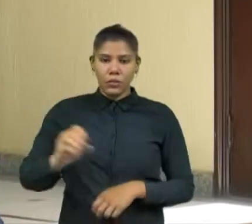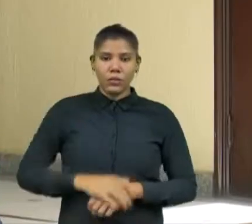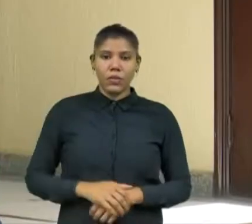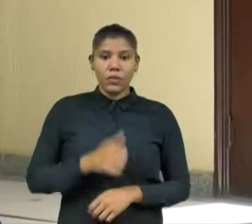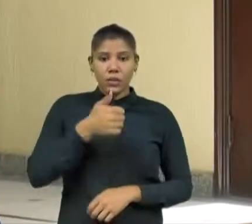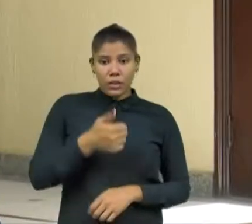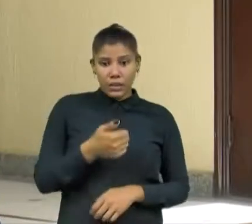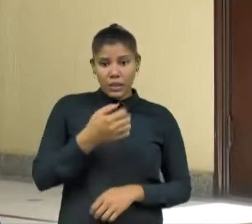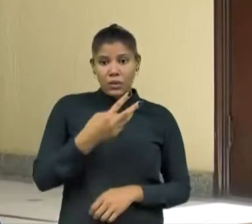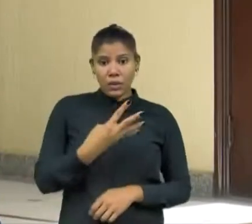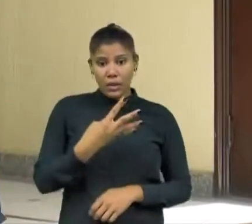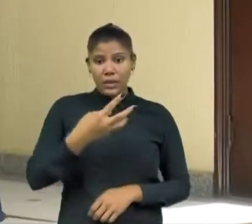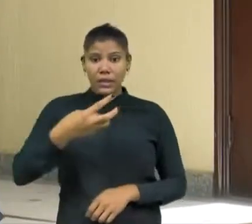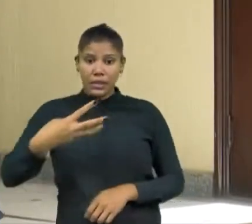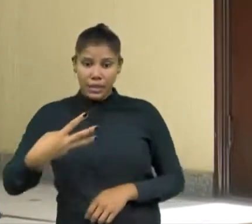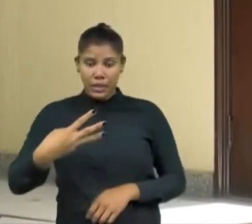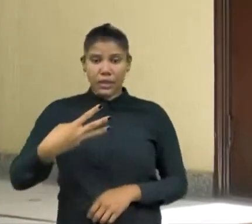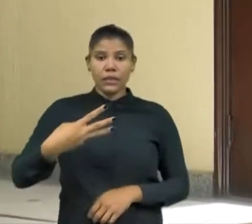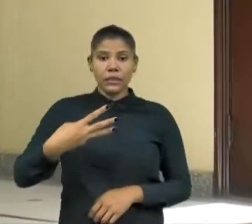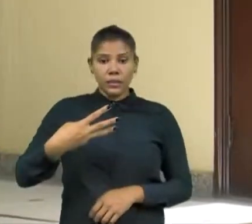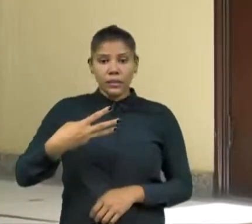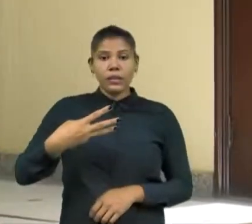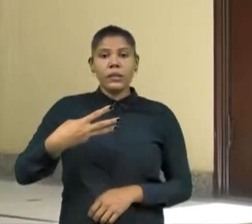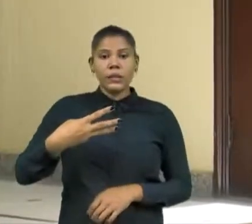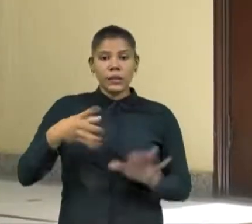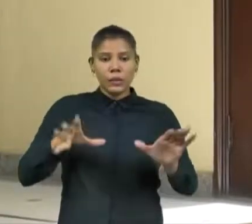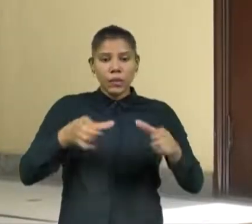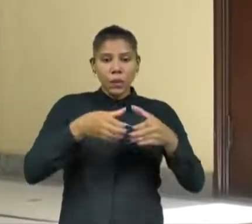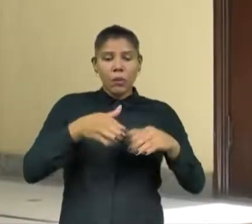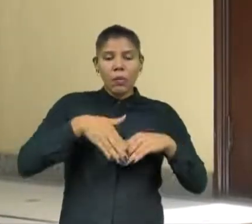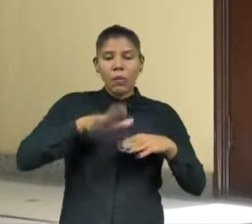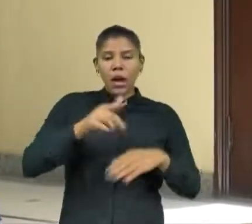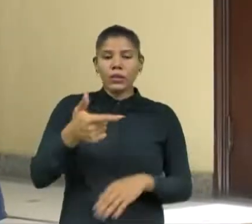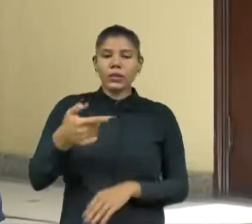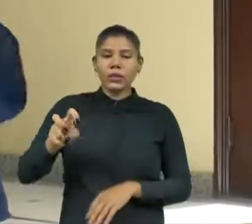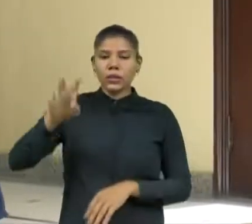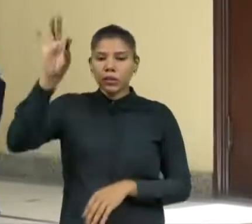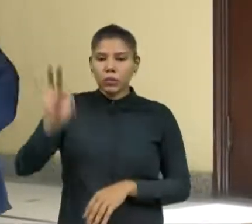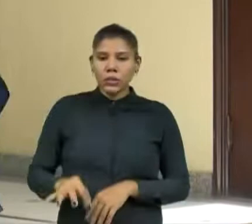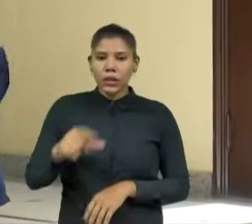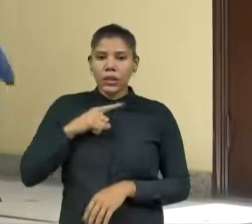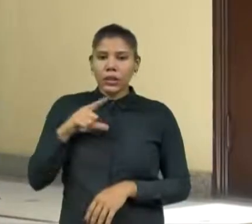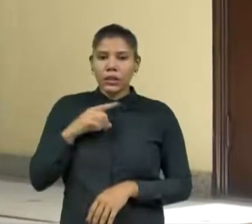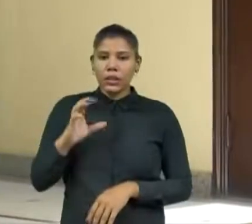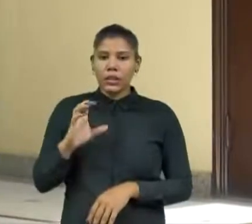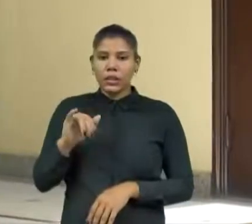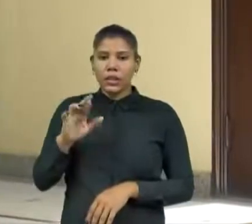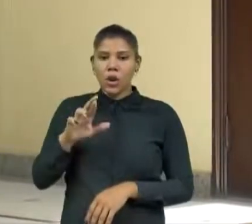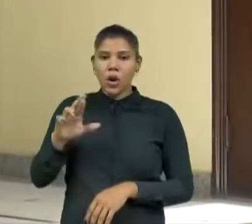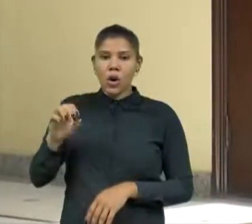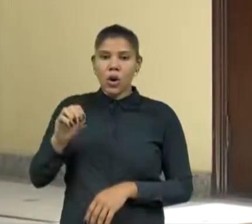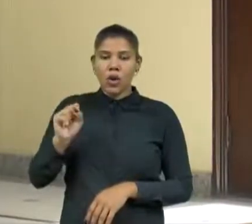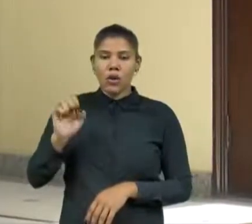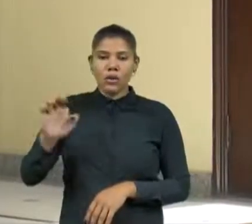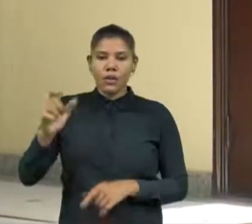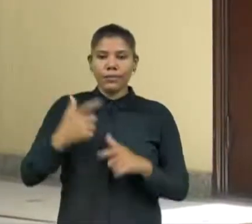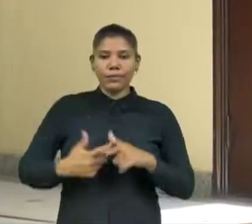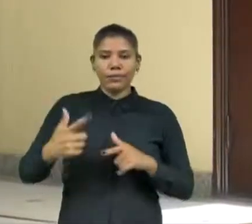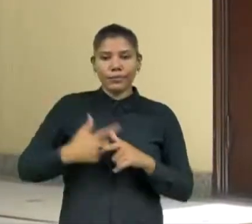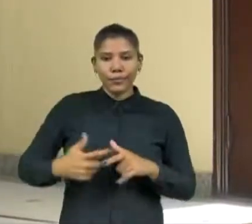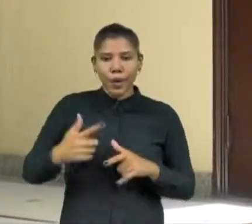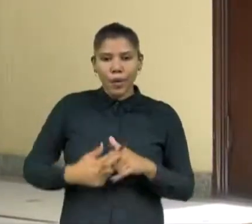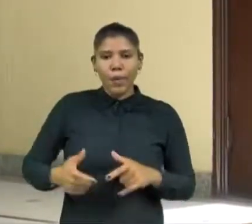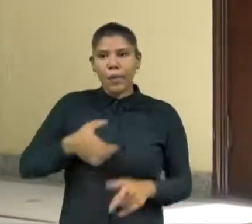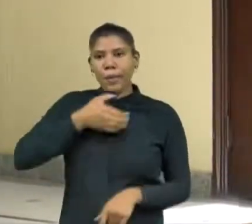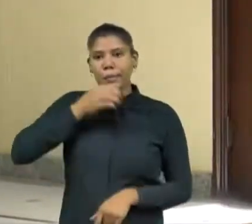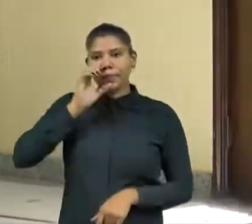transplantados hepáticos, mais de 25% sofrem de cirrose alcoólica. Dos pacientes, a maioria são